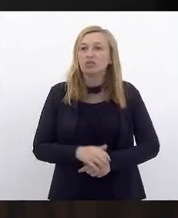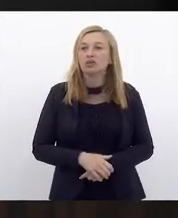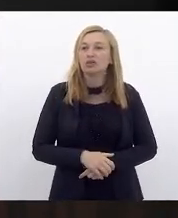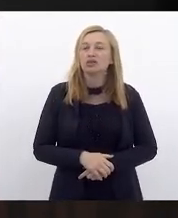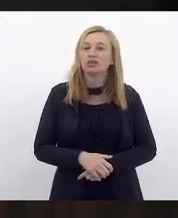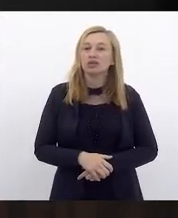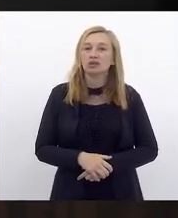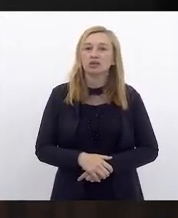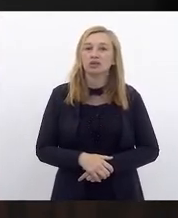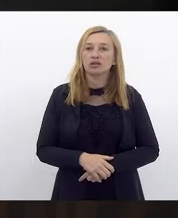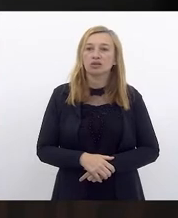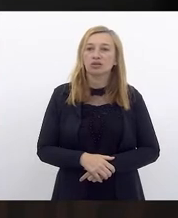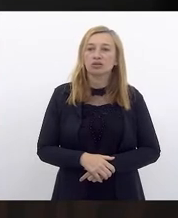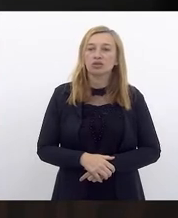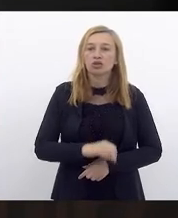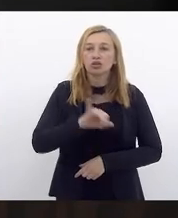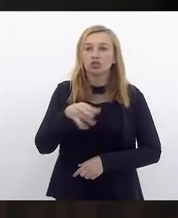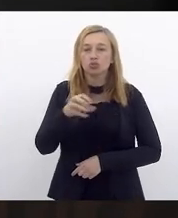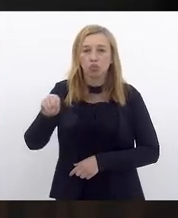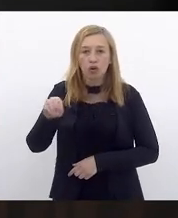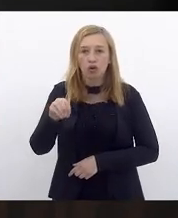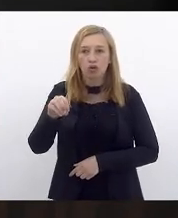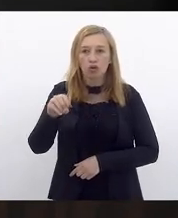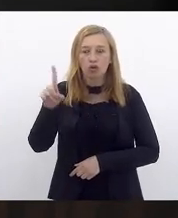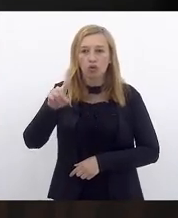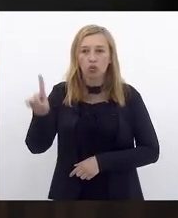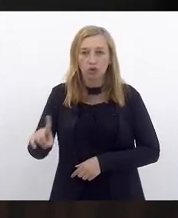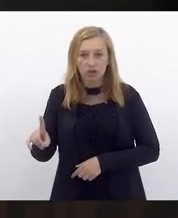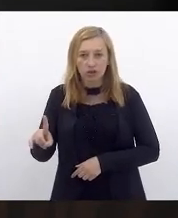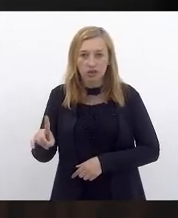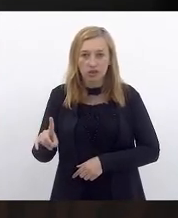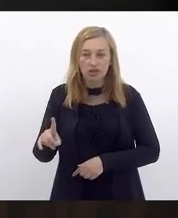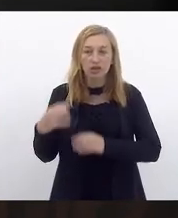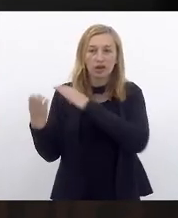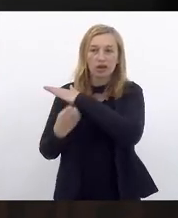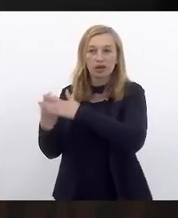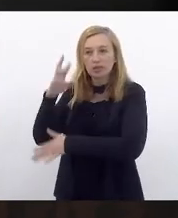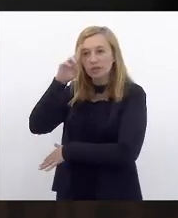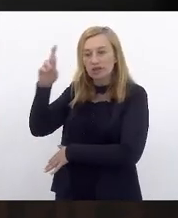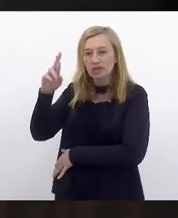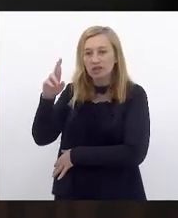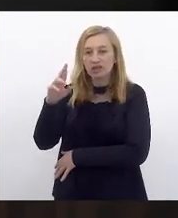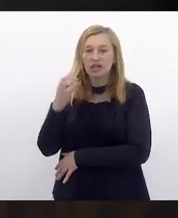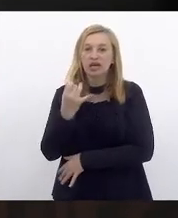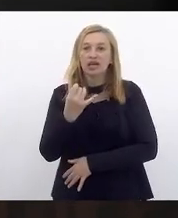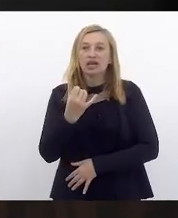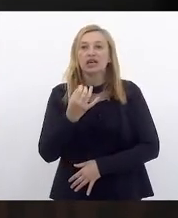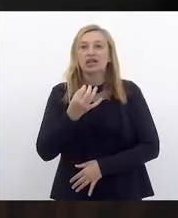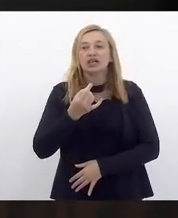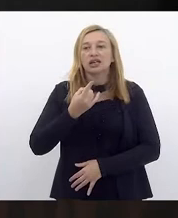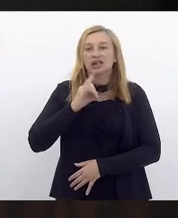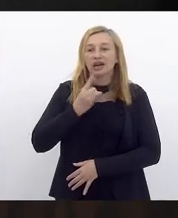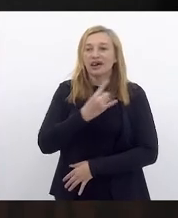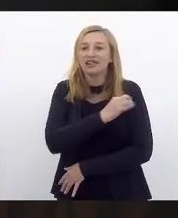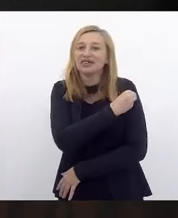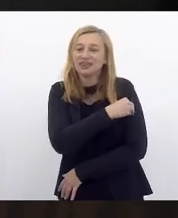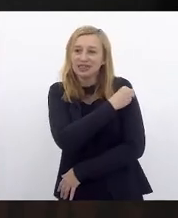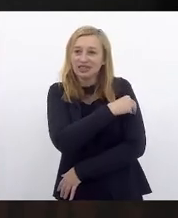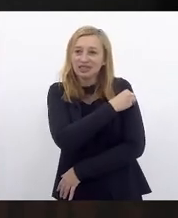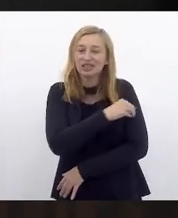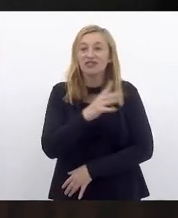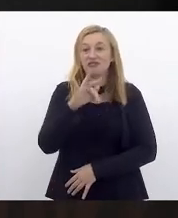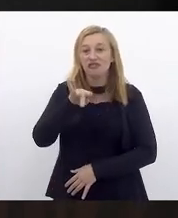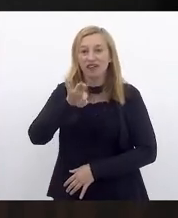diploma a Sr. João Luiz Coutinho de Faria, empresário produtor de cachaça da Cachaça Magnífica de